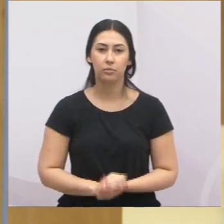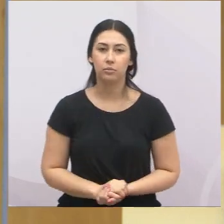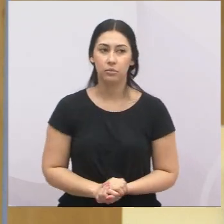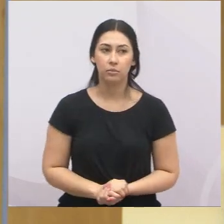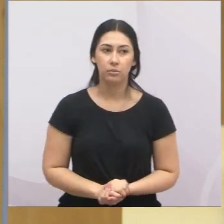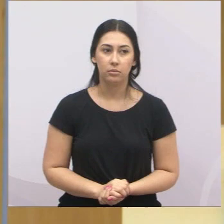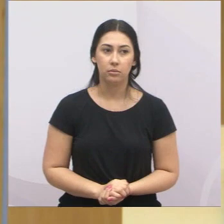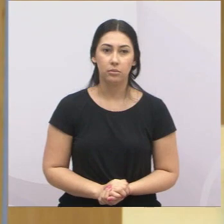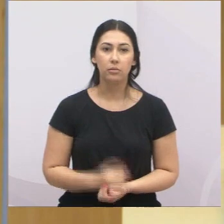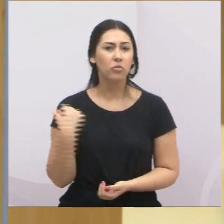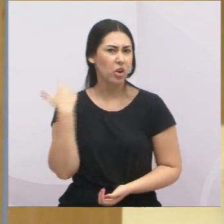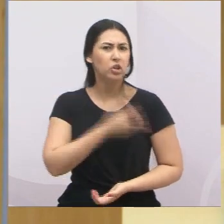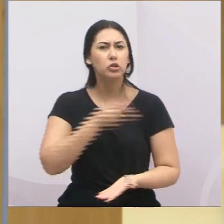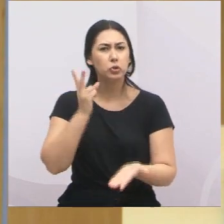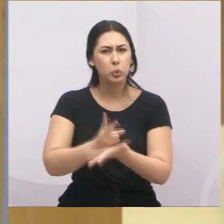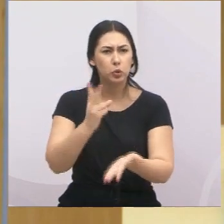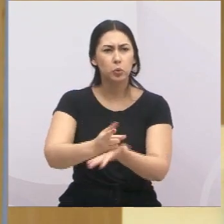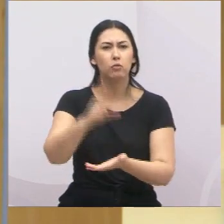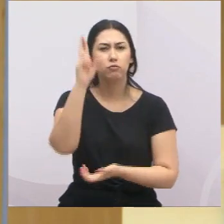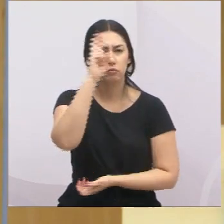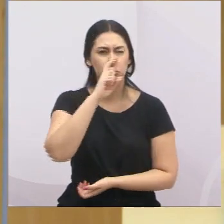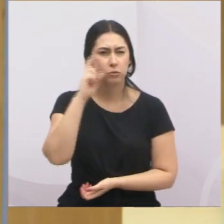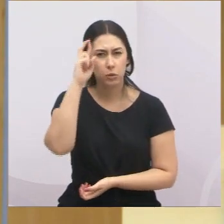E nós vamos continuar fiscalizando.